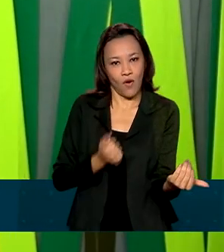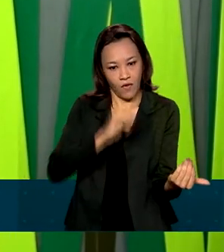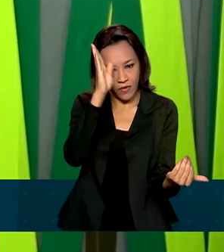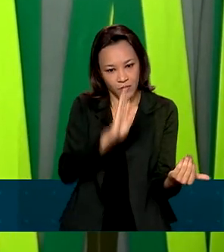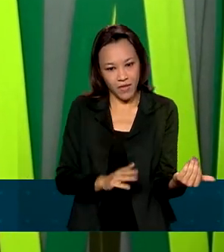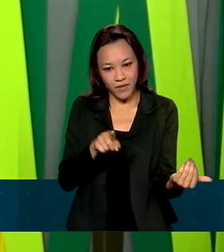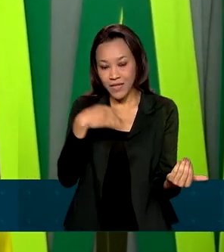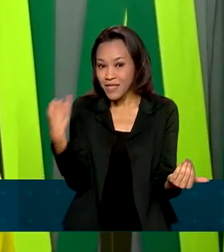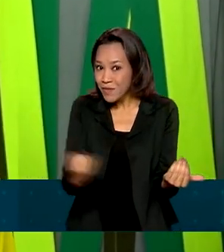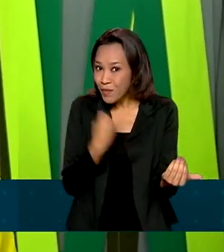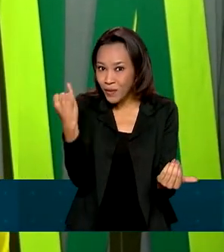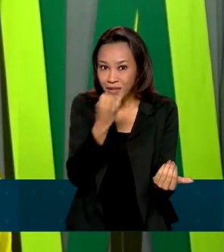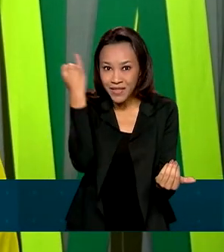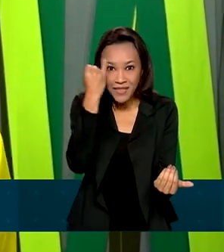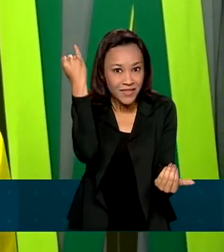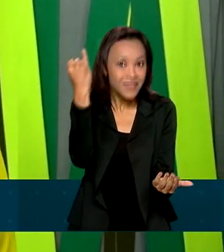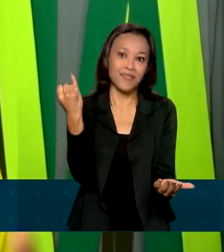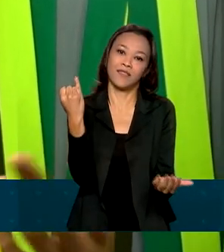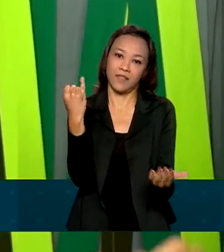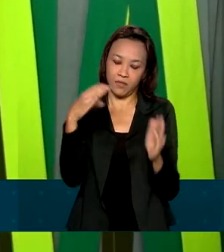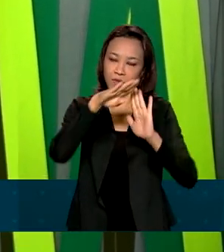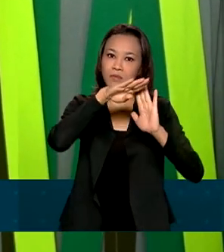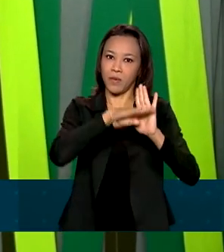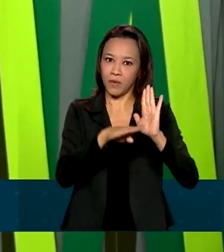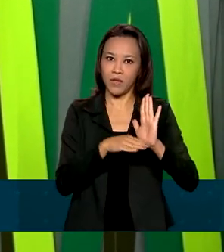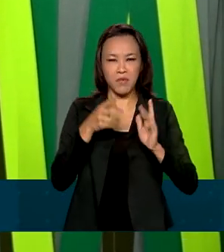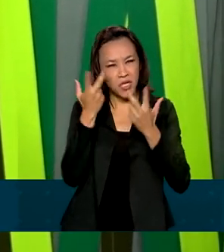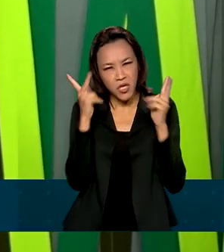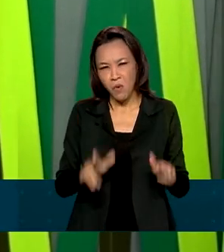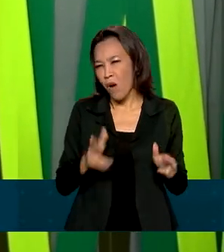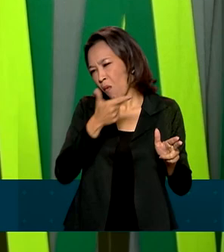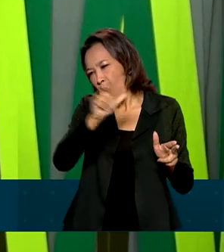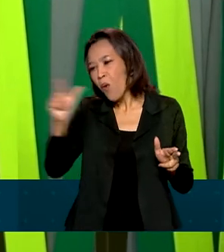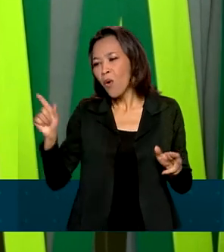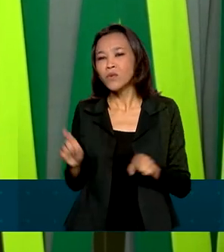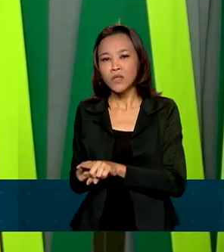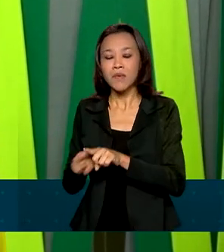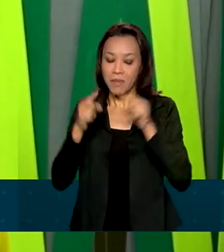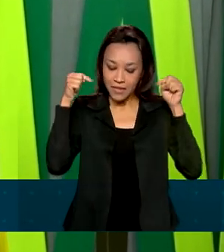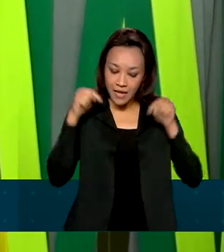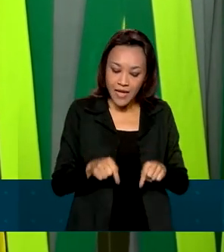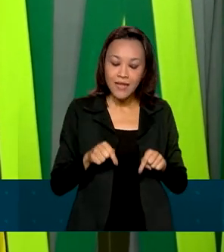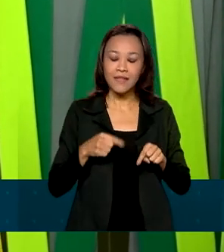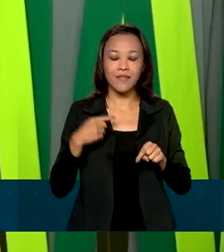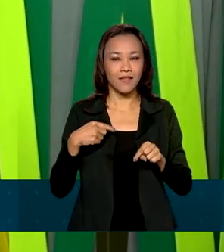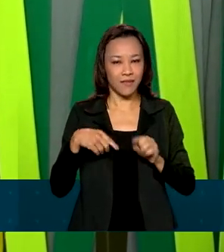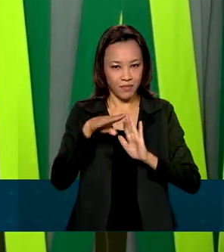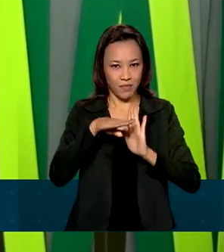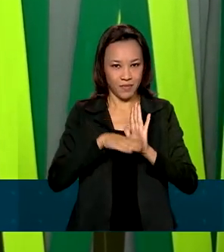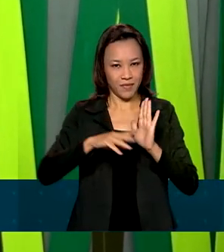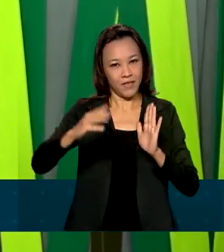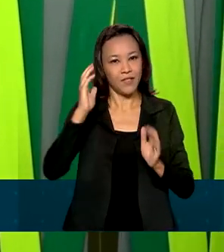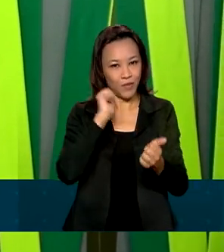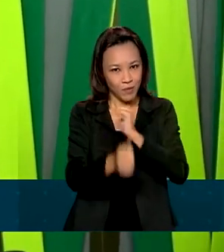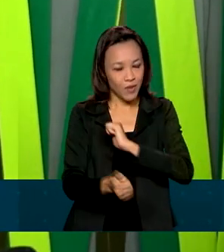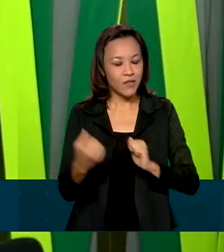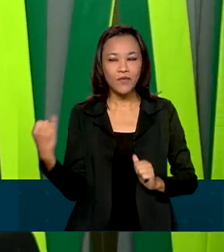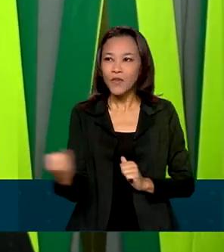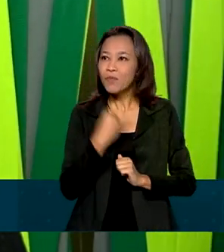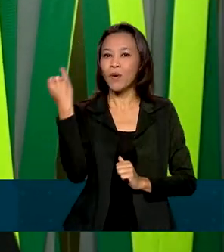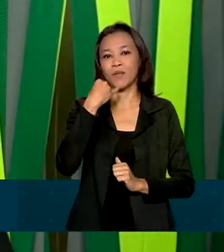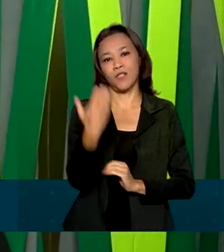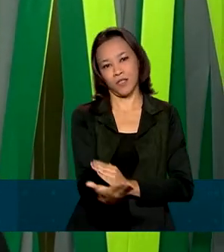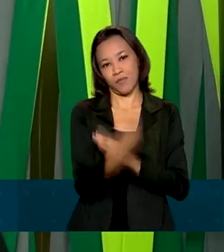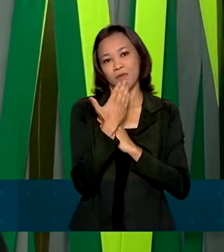importante, é um programa importantíssimo, assim como todos os outros. Mas o Bolsa Atleta tem uma importância também fundamental nessa conquista.